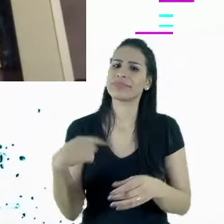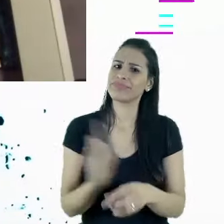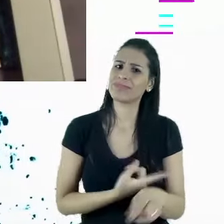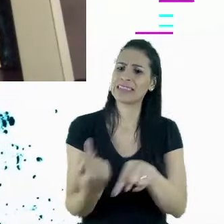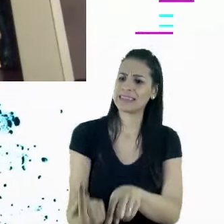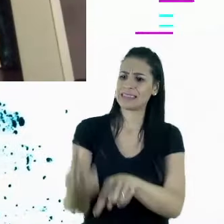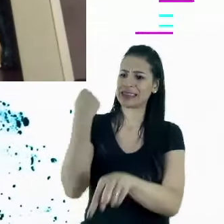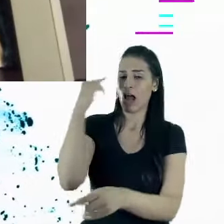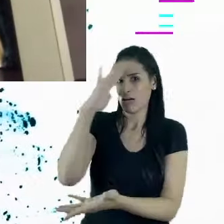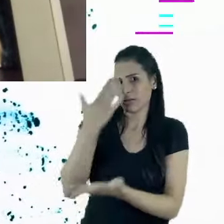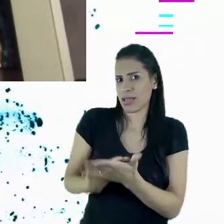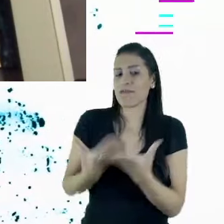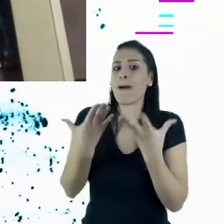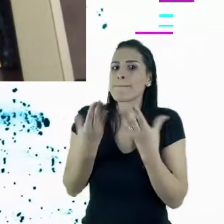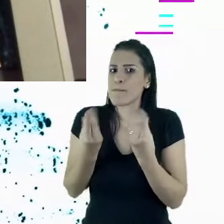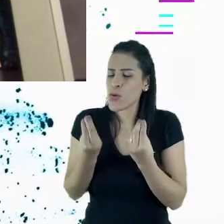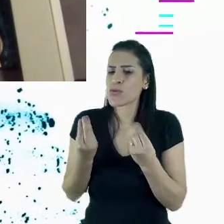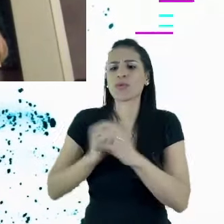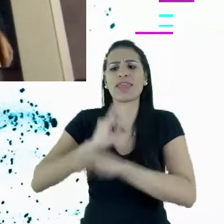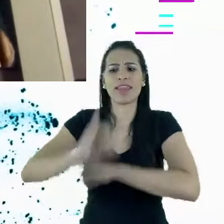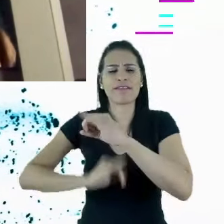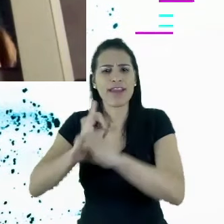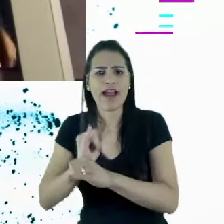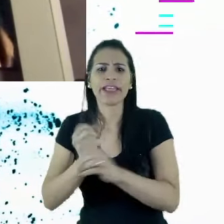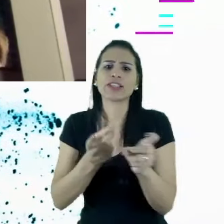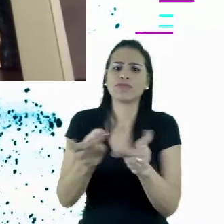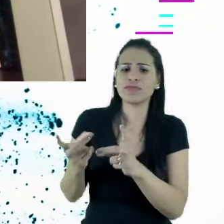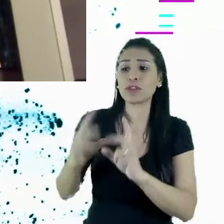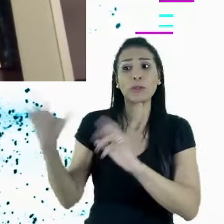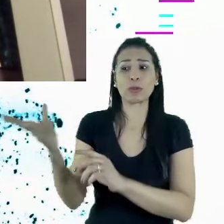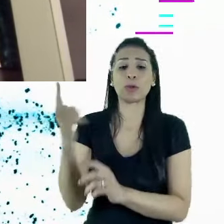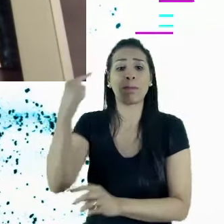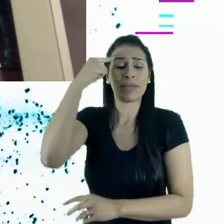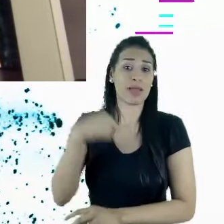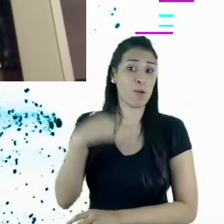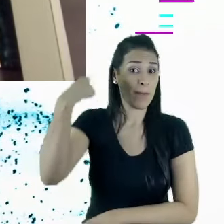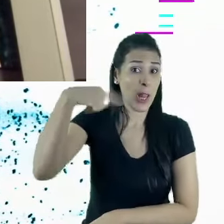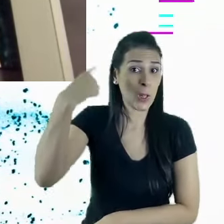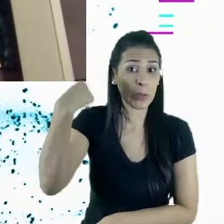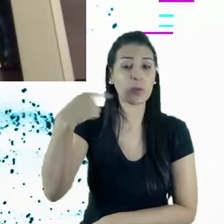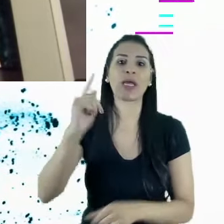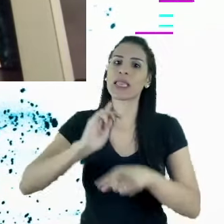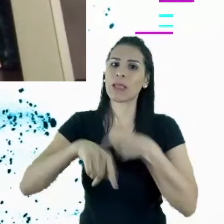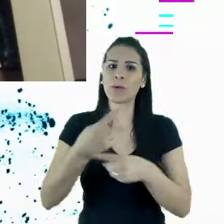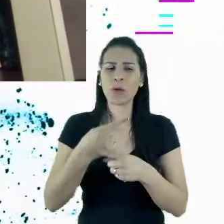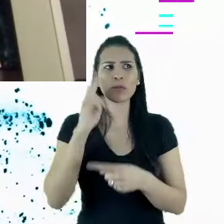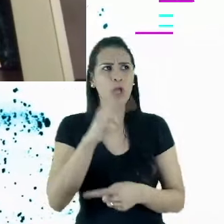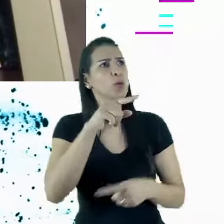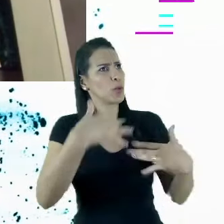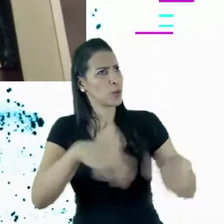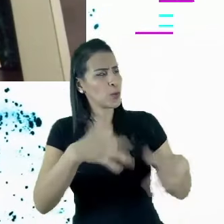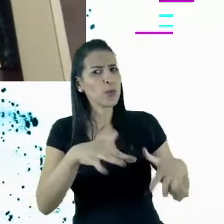muito no online, ainda era muito pequenininho. Me chamavam de maluca na época, depois de visionária. Então, a gente vê que já